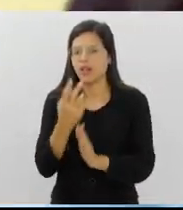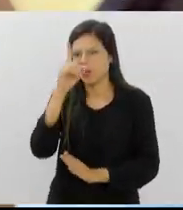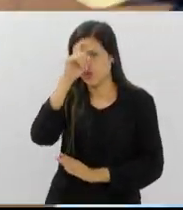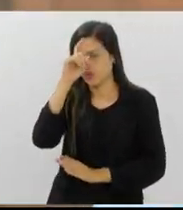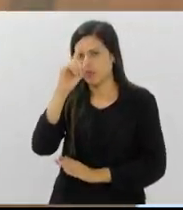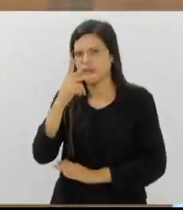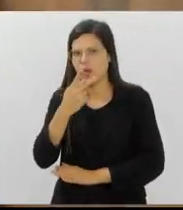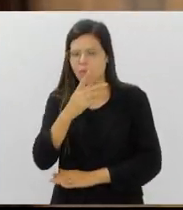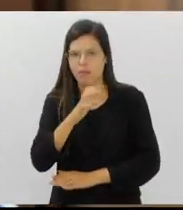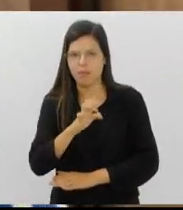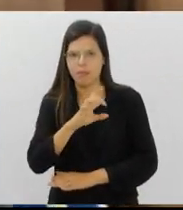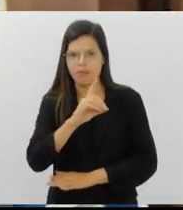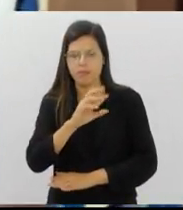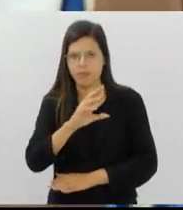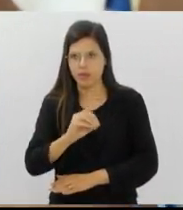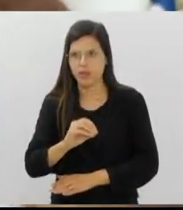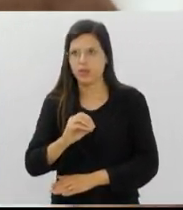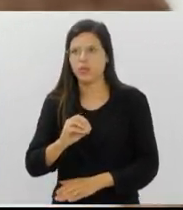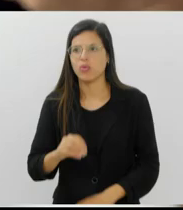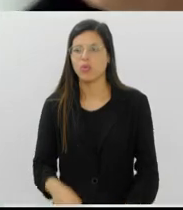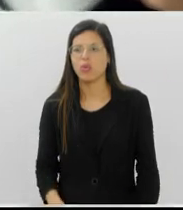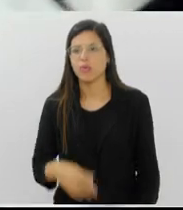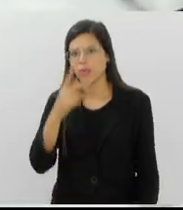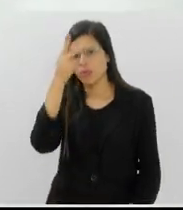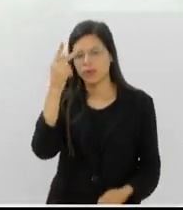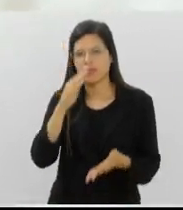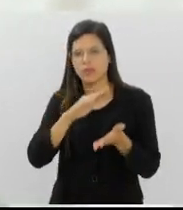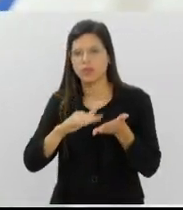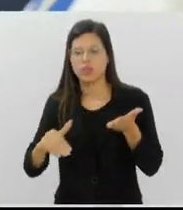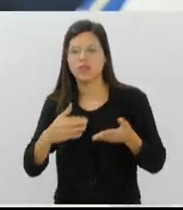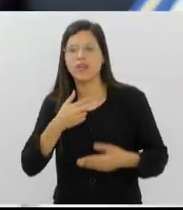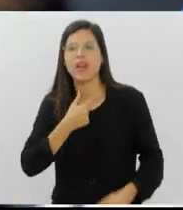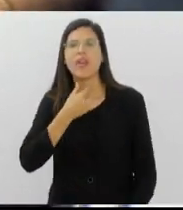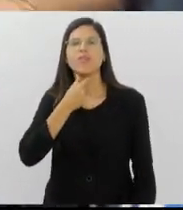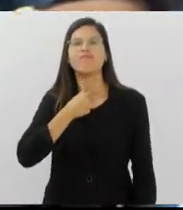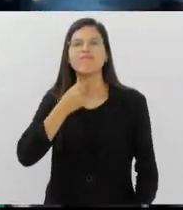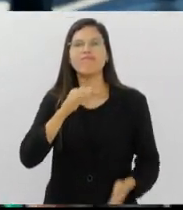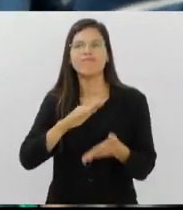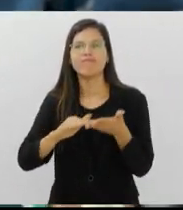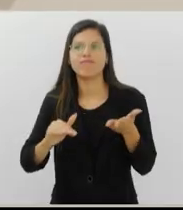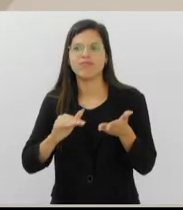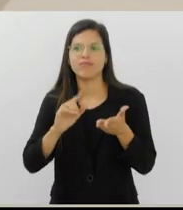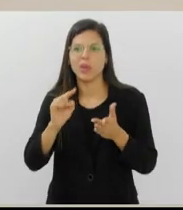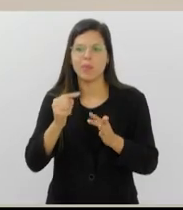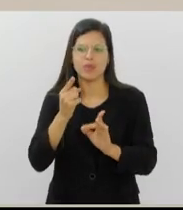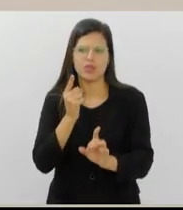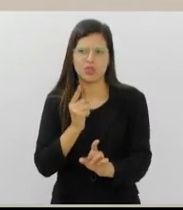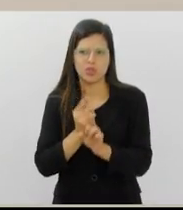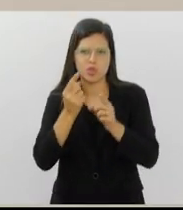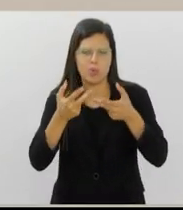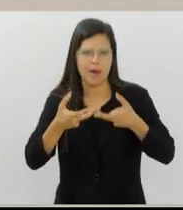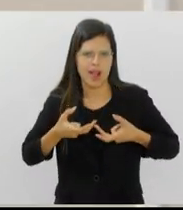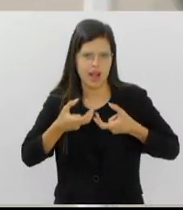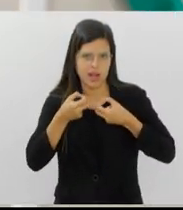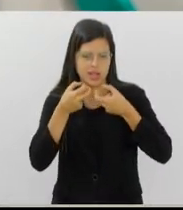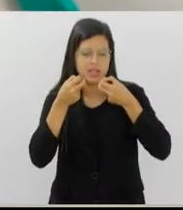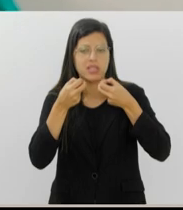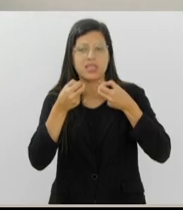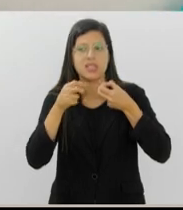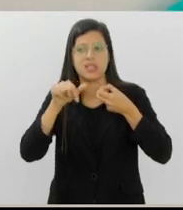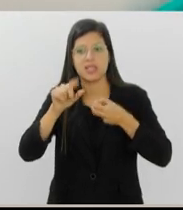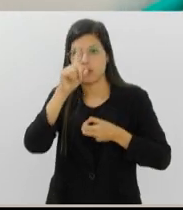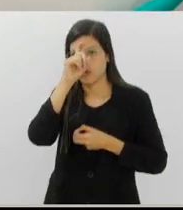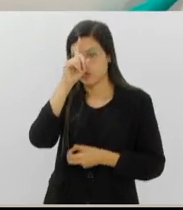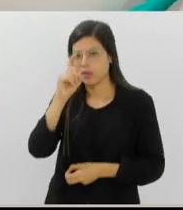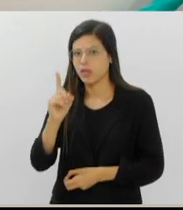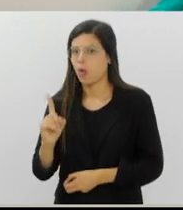formado por pacientes que tiveram a laringe retirada após a descoberta de um câncer. O Pedro Ernesto é o único hospital da rede